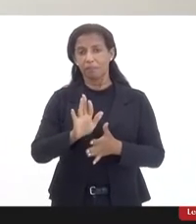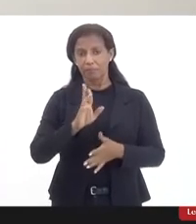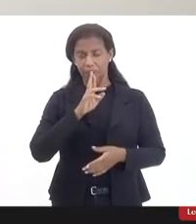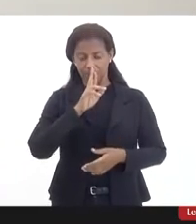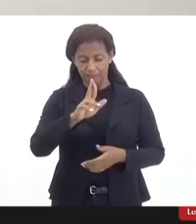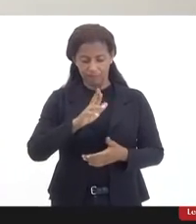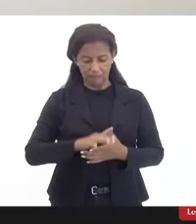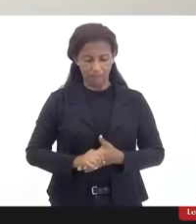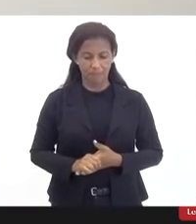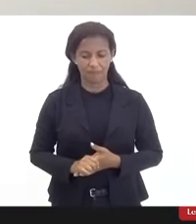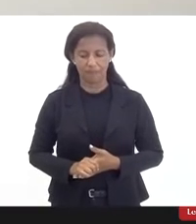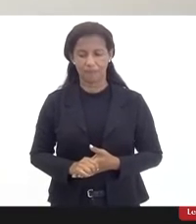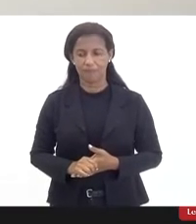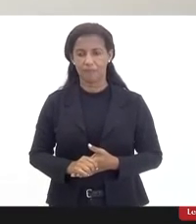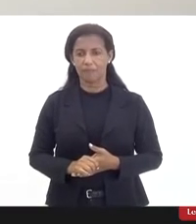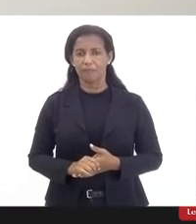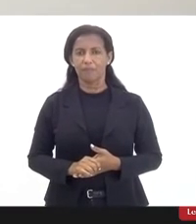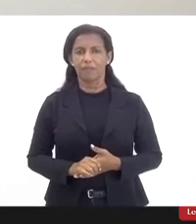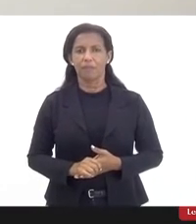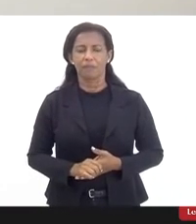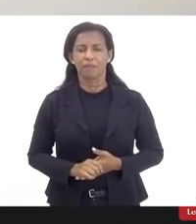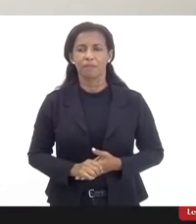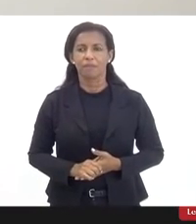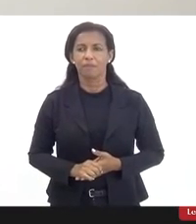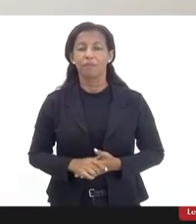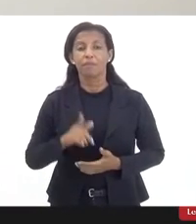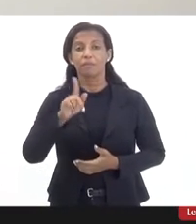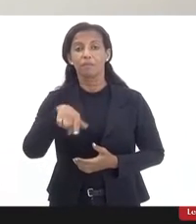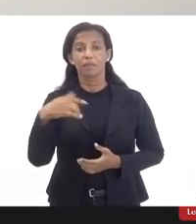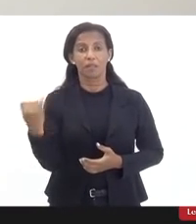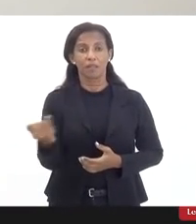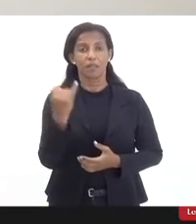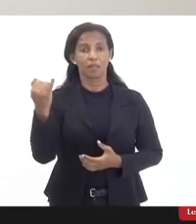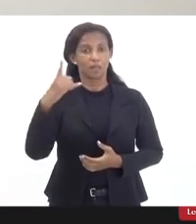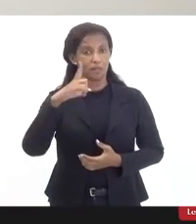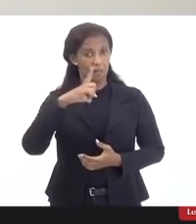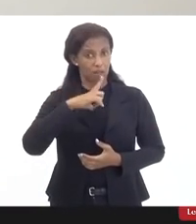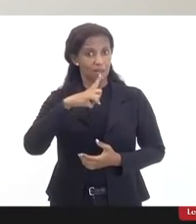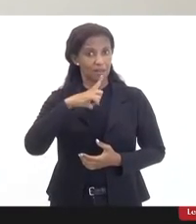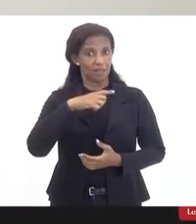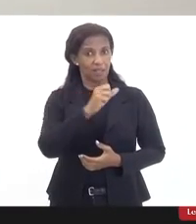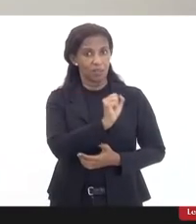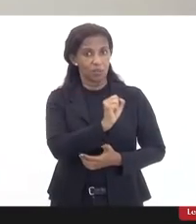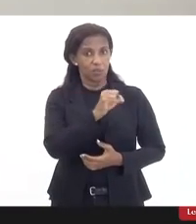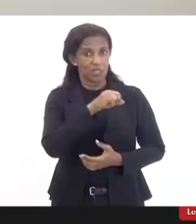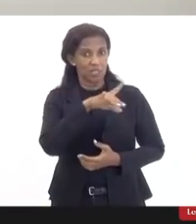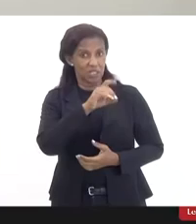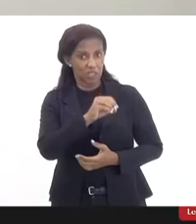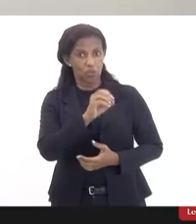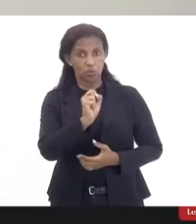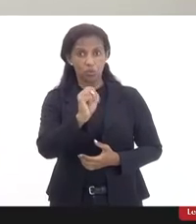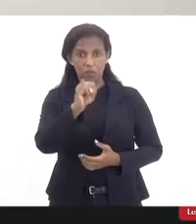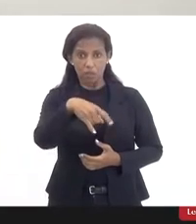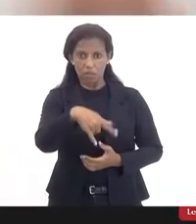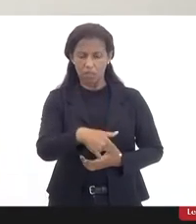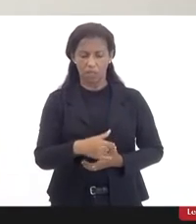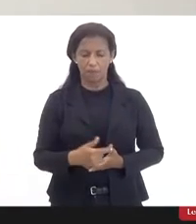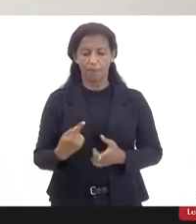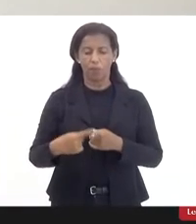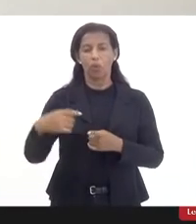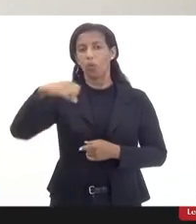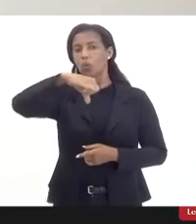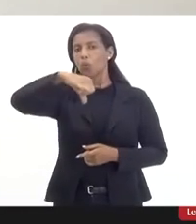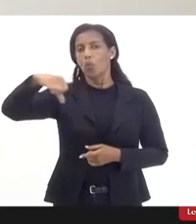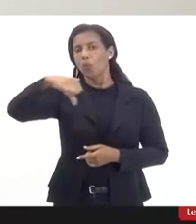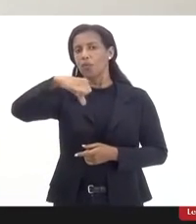objetivamente as suas indagações. é importante ter o sídio sim, porque 99